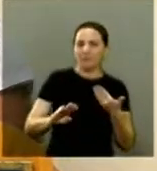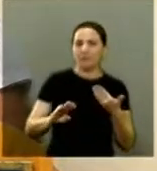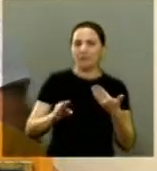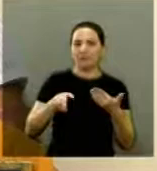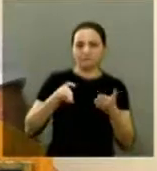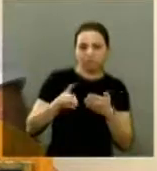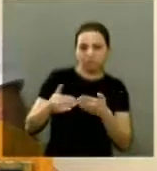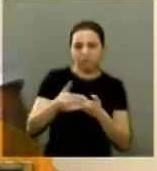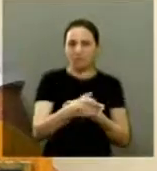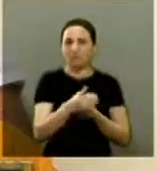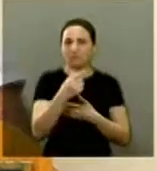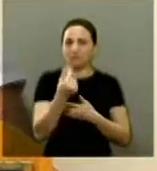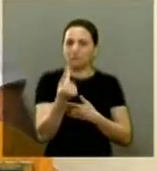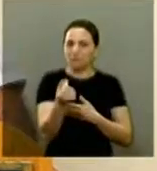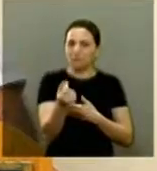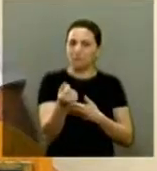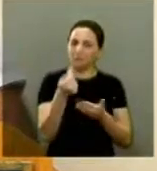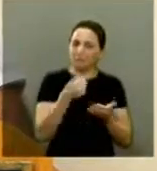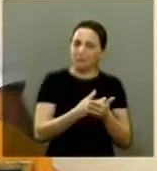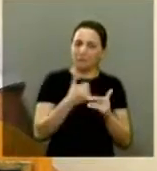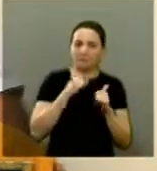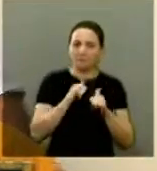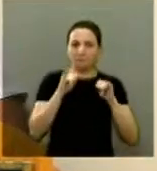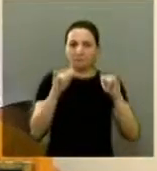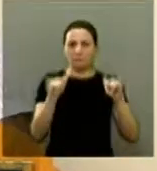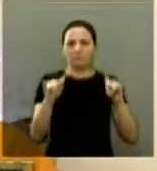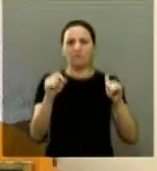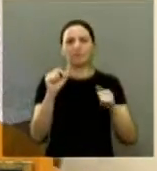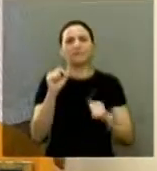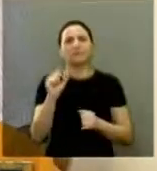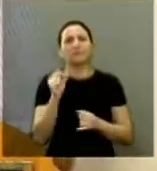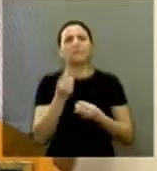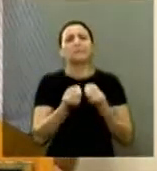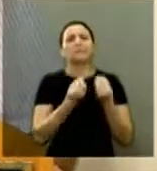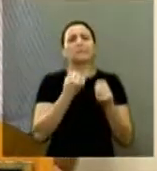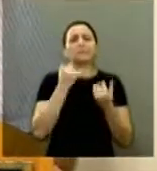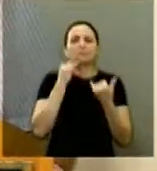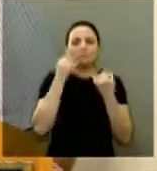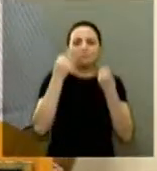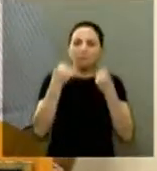de uma empresa para financiar a campanha gozado ninguém fala isso